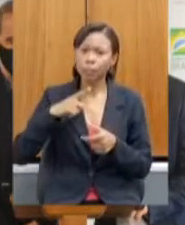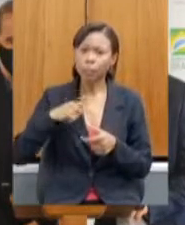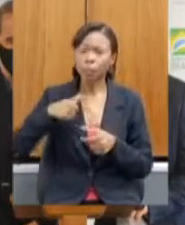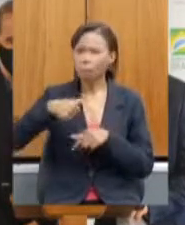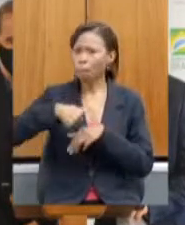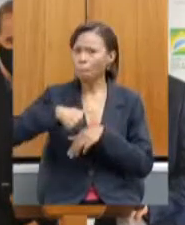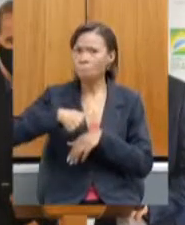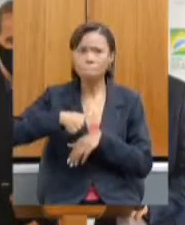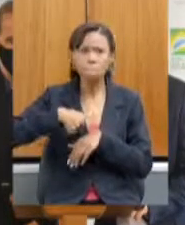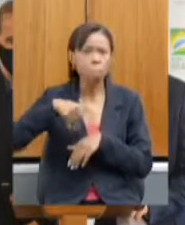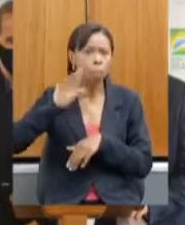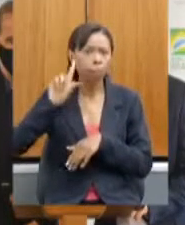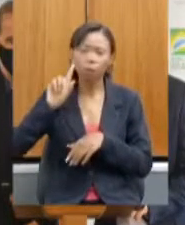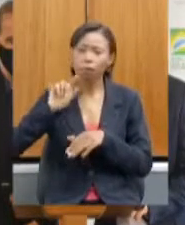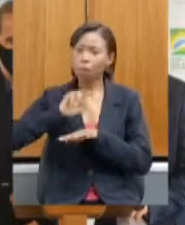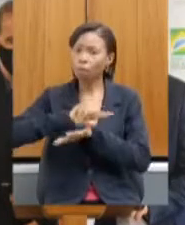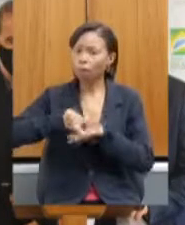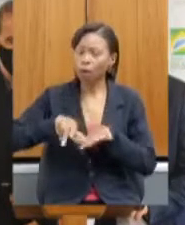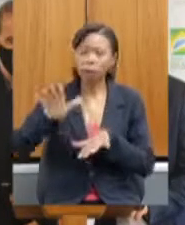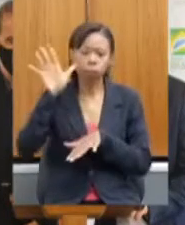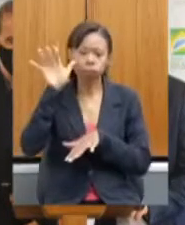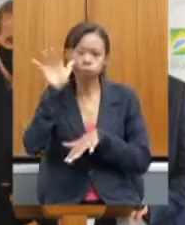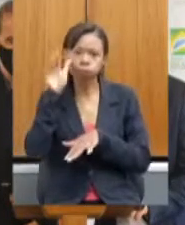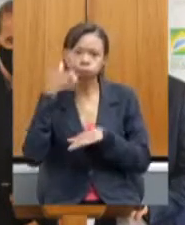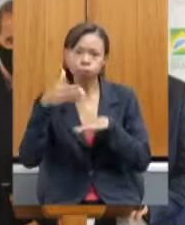visualizações. Continuamos também?